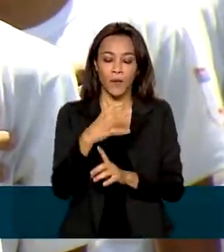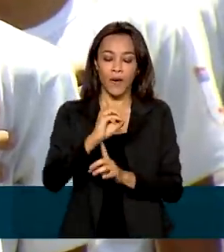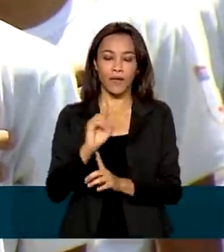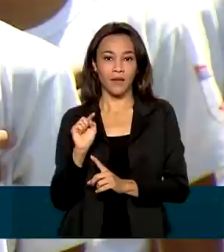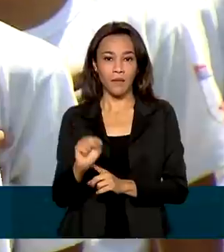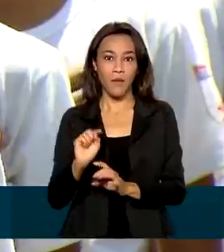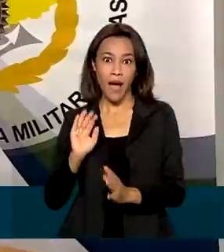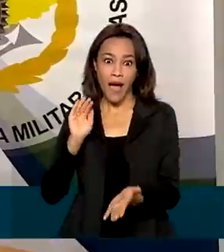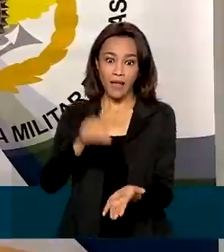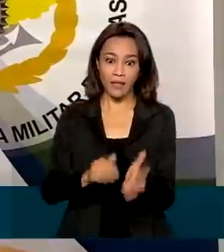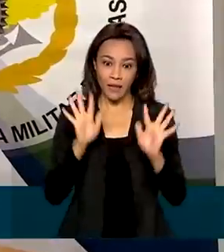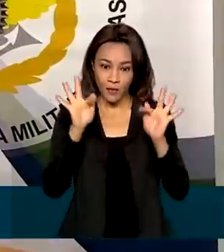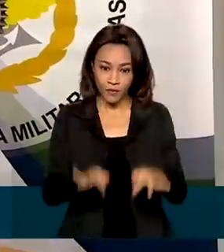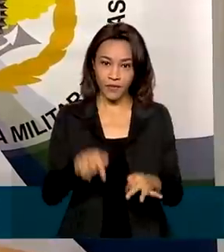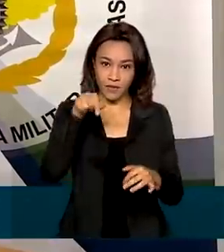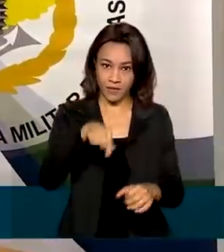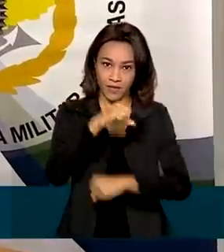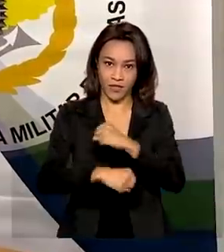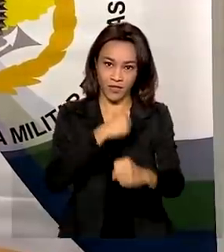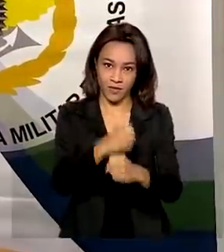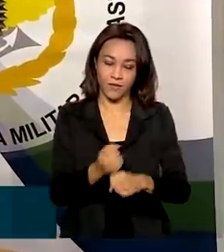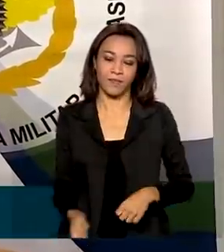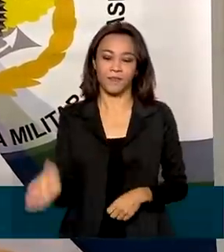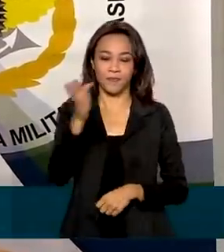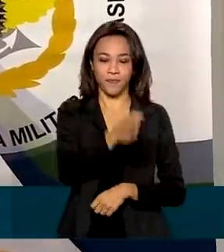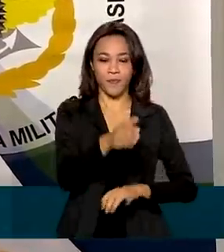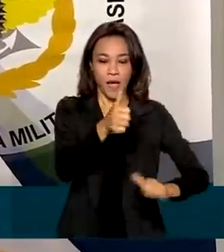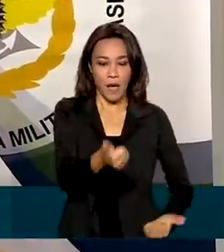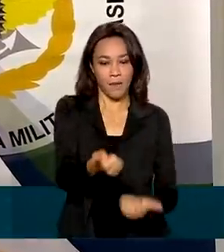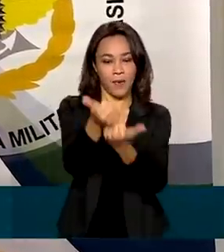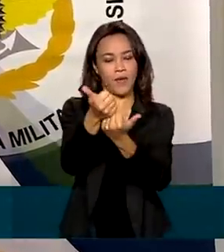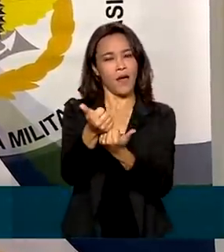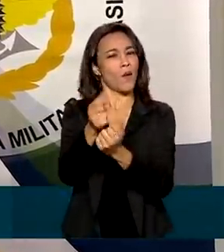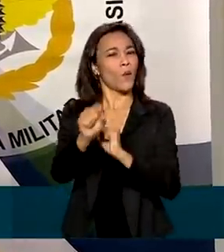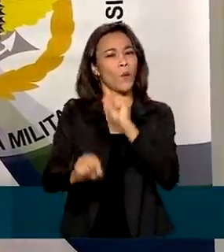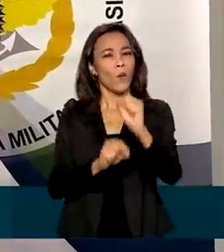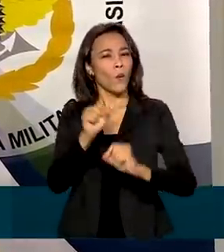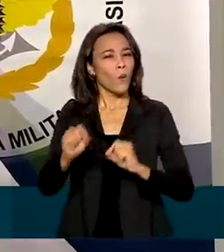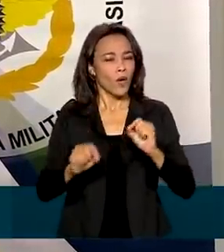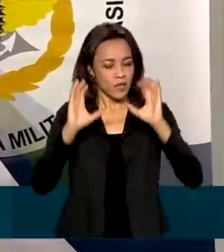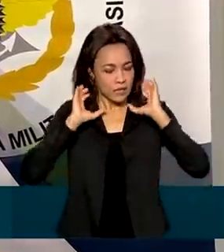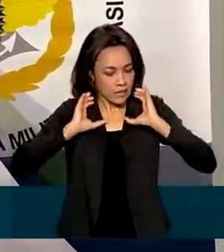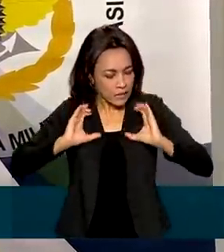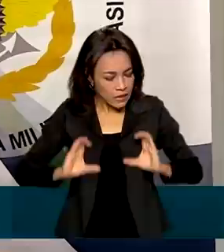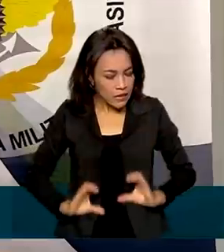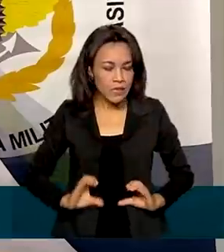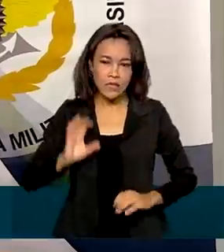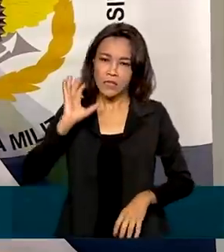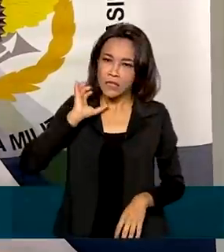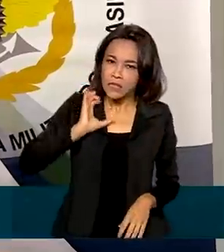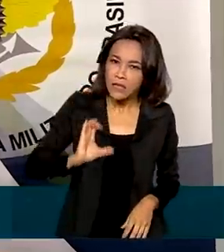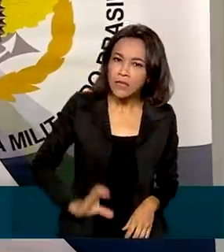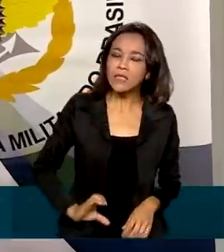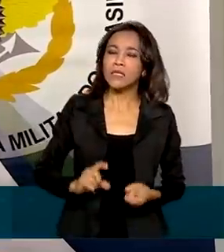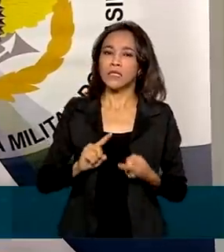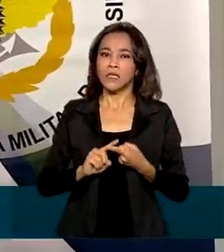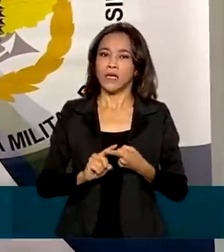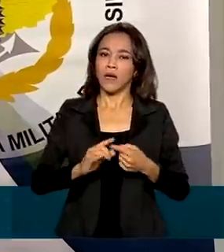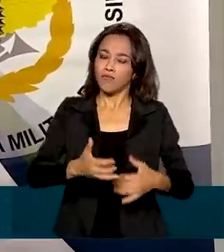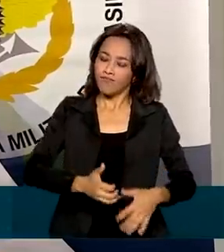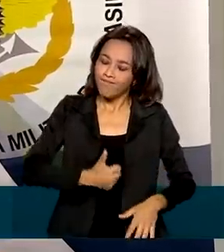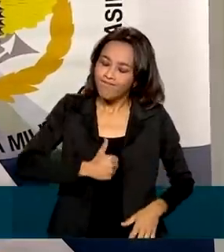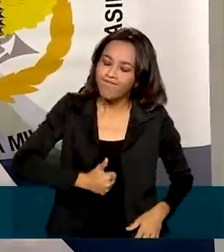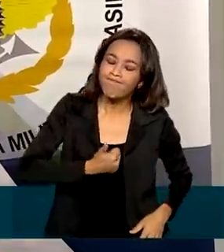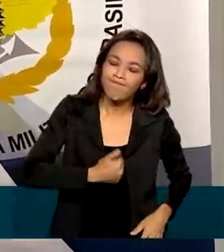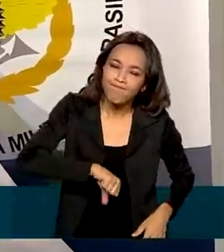final deste ano. Reforçar a cidadania nesses jovens, elevar a autoestima, dar a